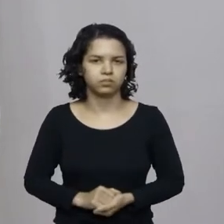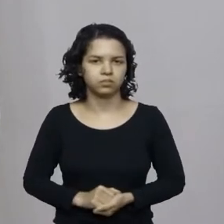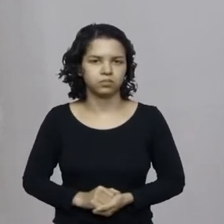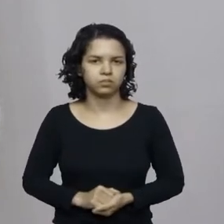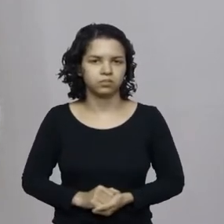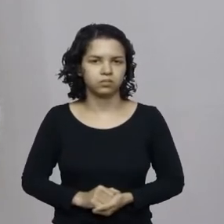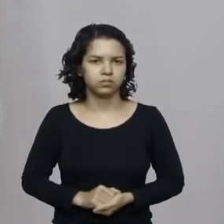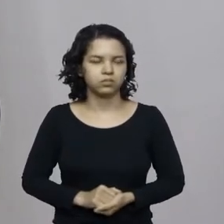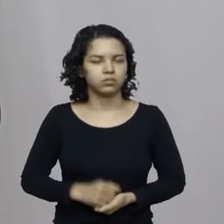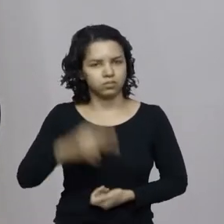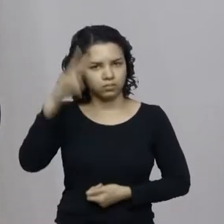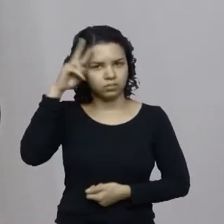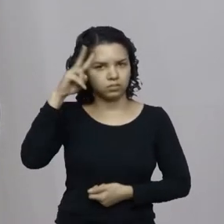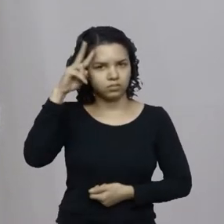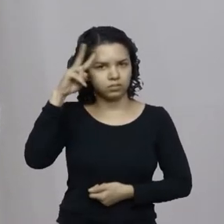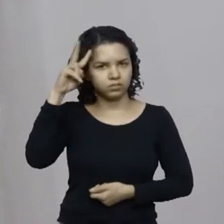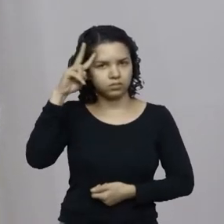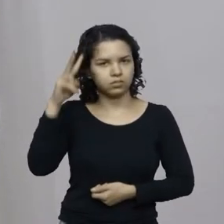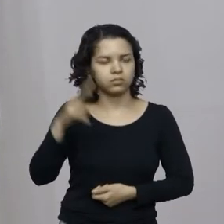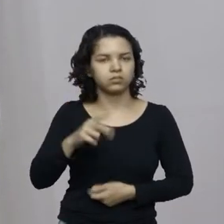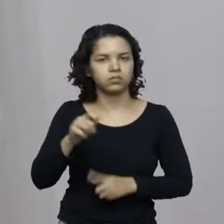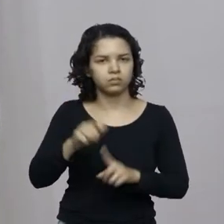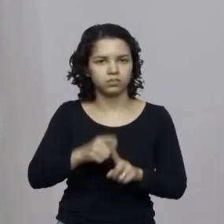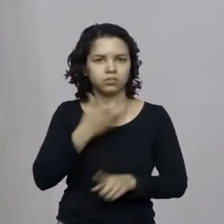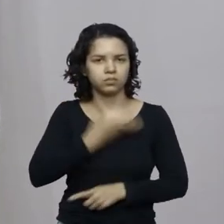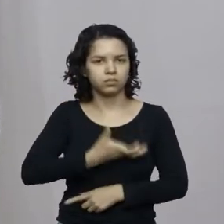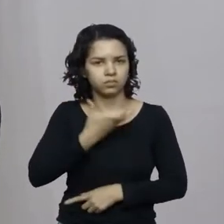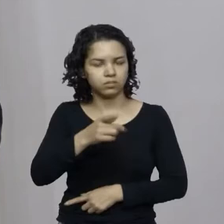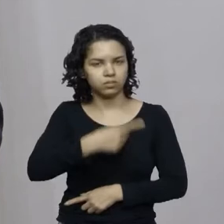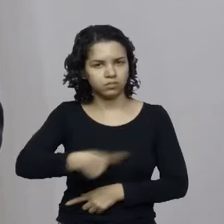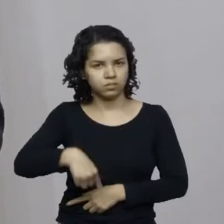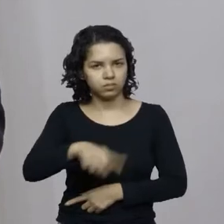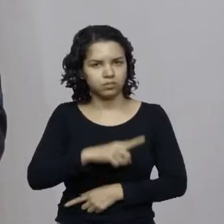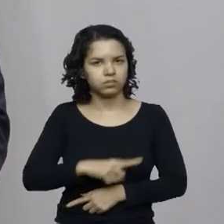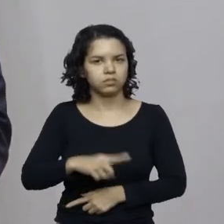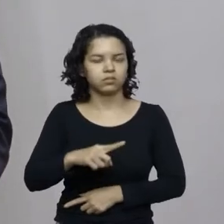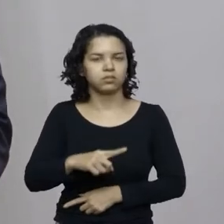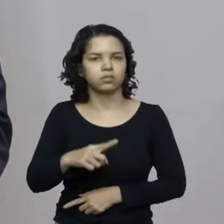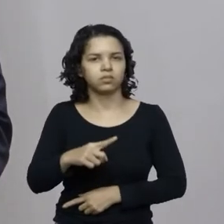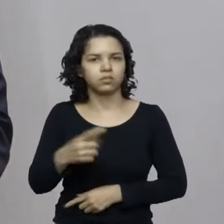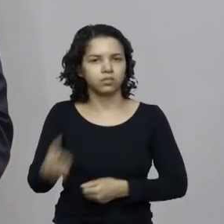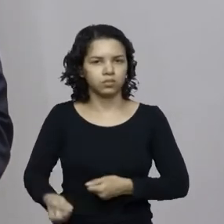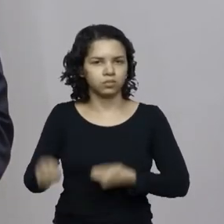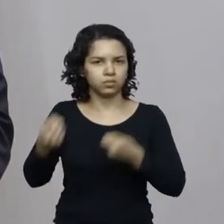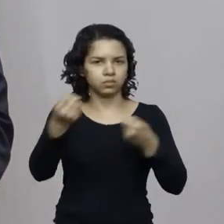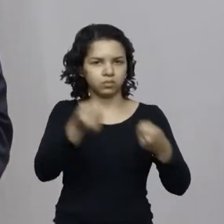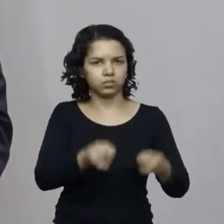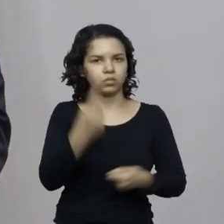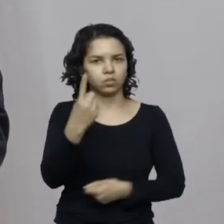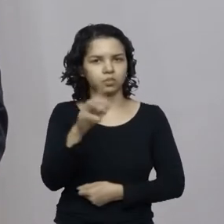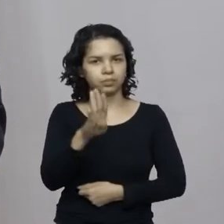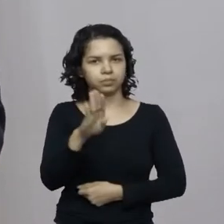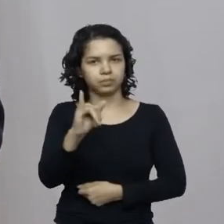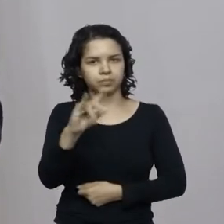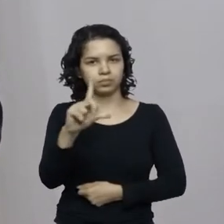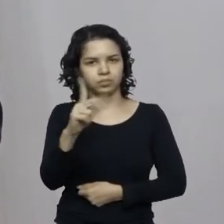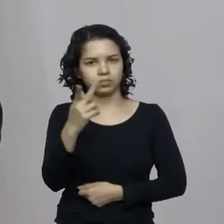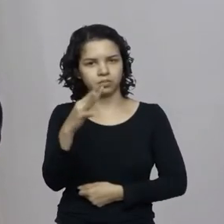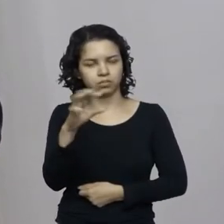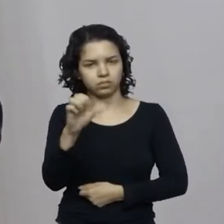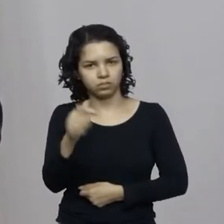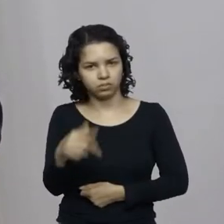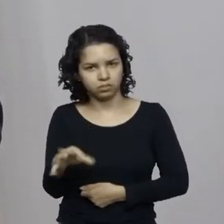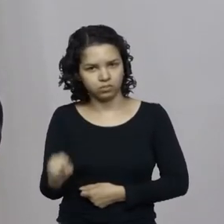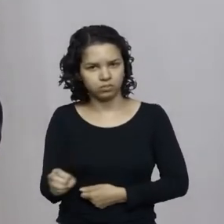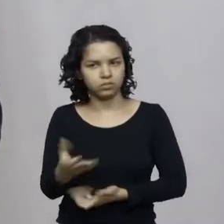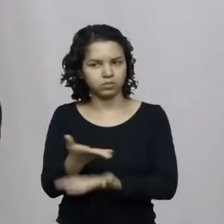Vale relembrar que, em dezembro, nós colocamos uma carga de 1 bilhão e 300 milhões nas costas